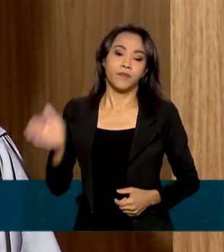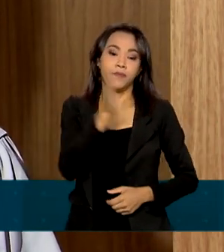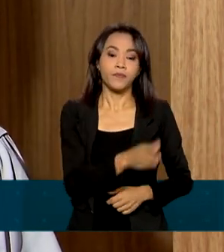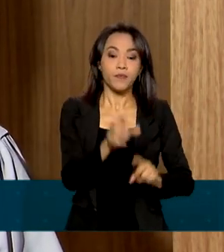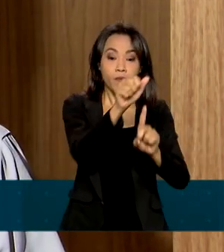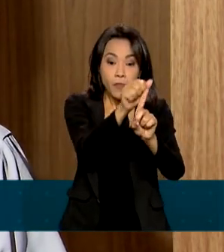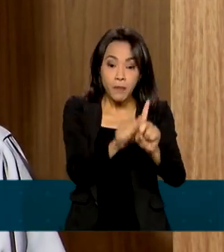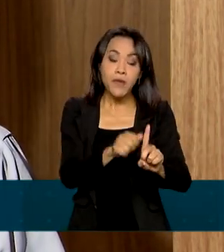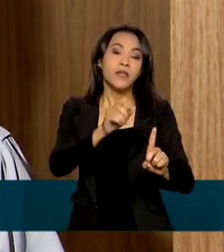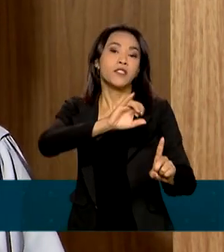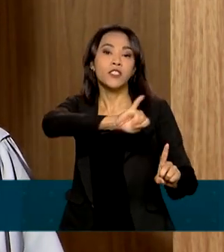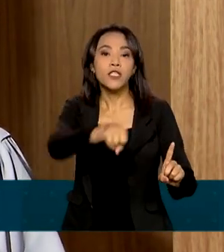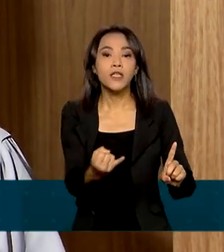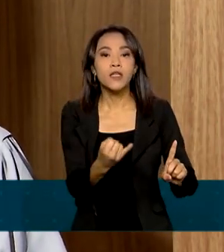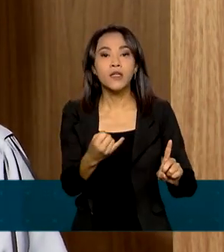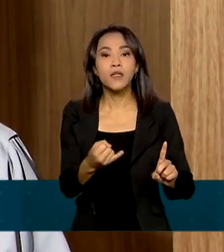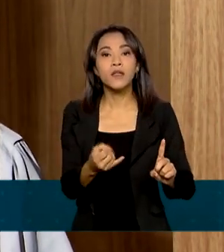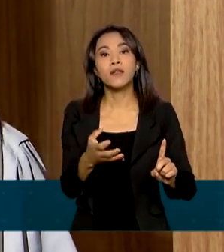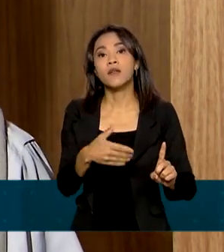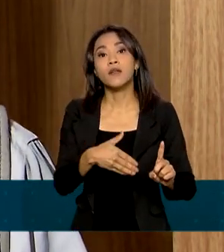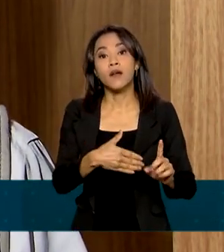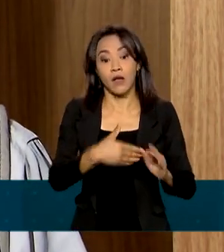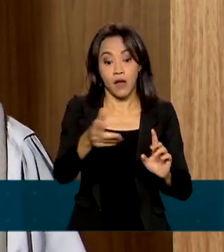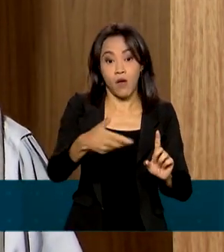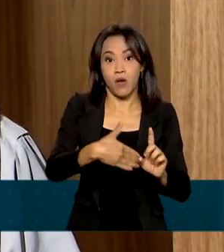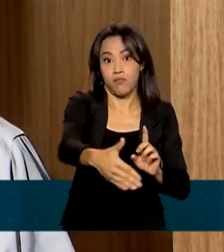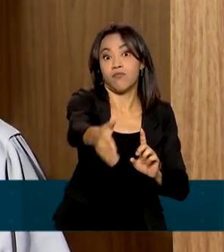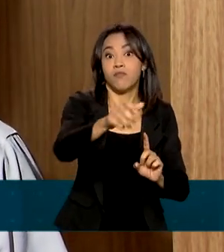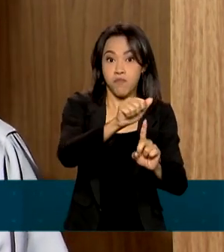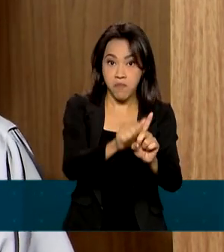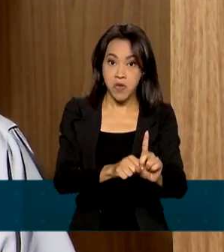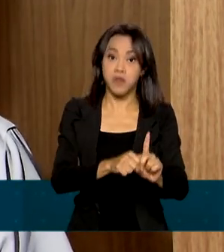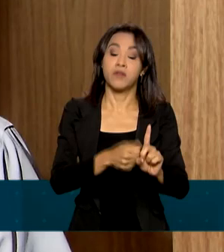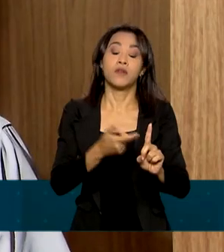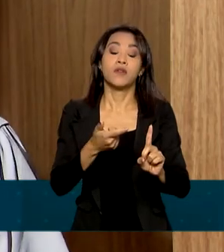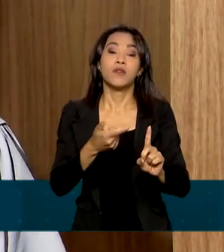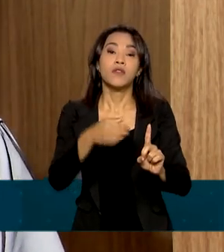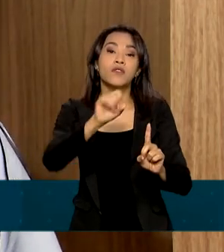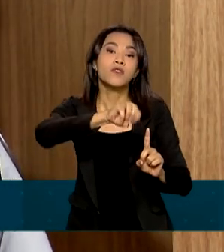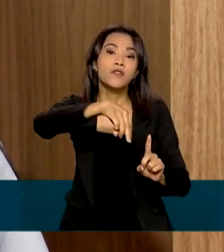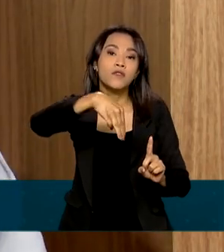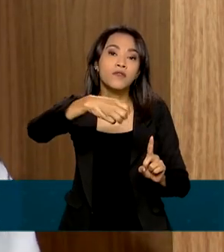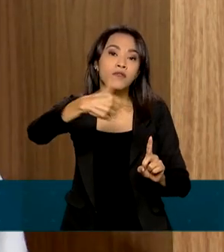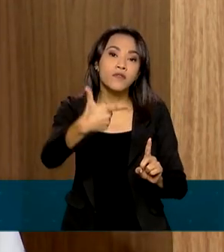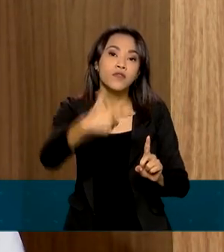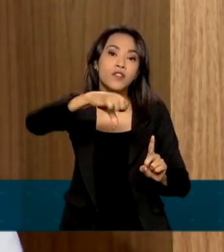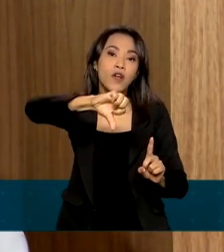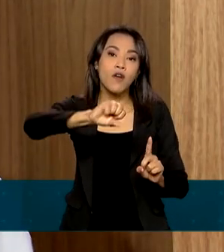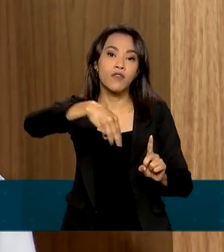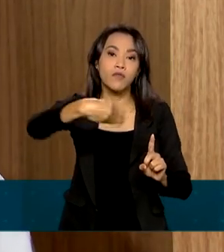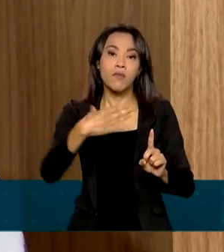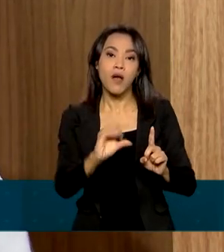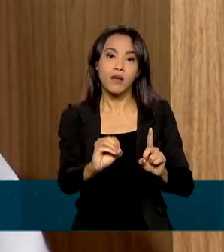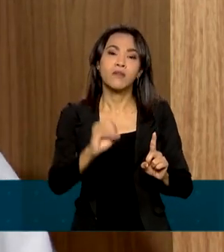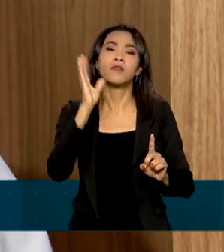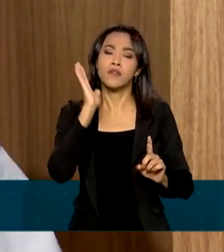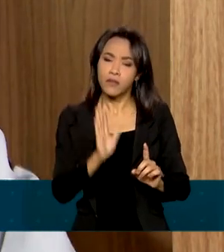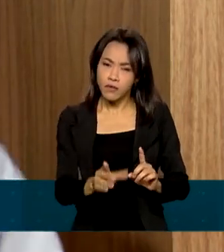apresentar no dia 29 de março, já deve também refletir essa